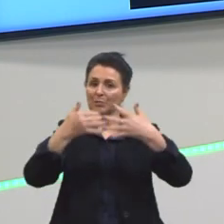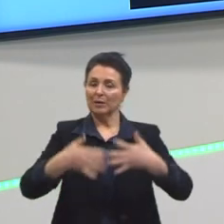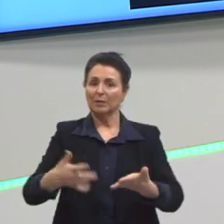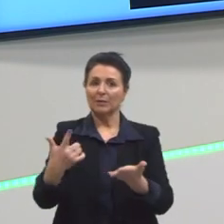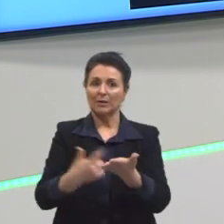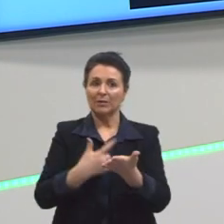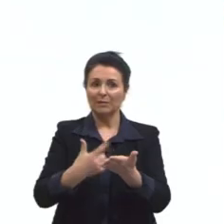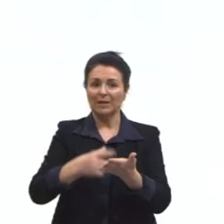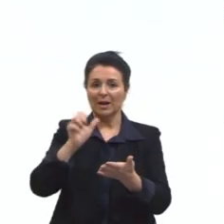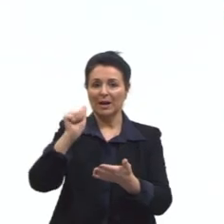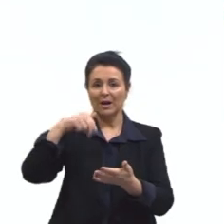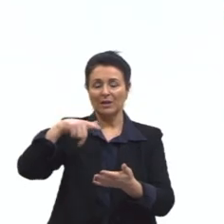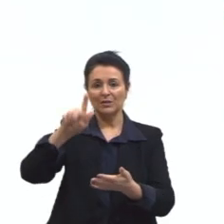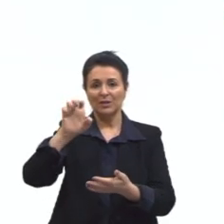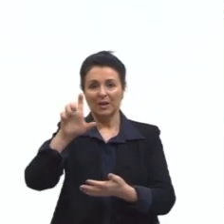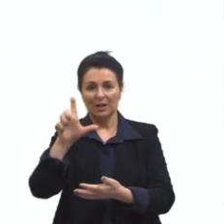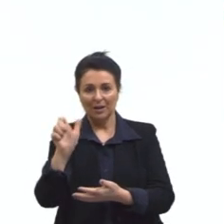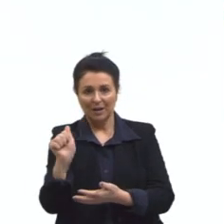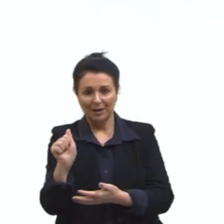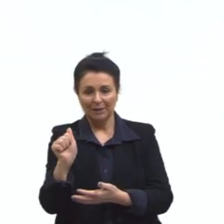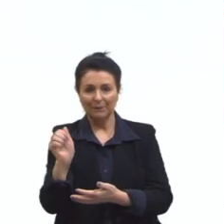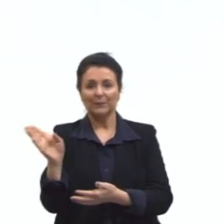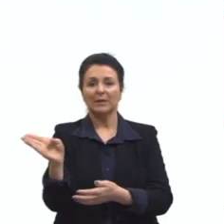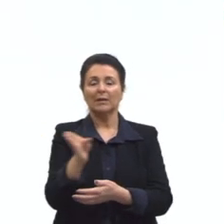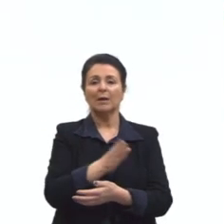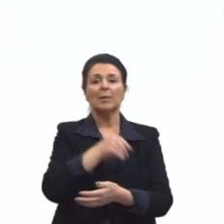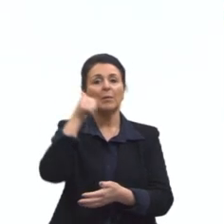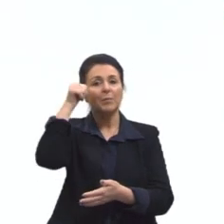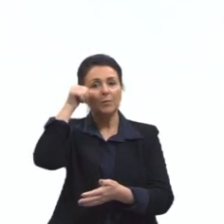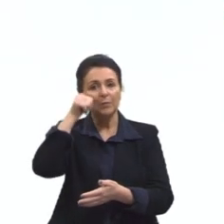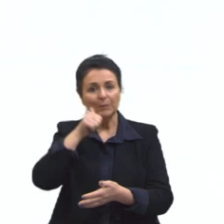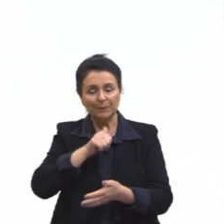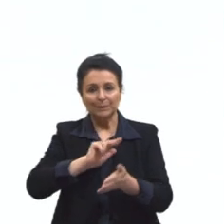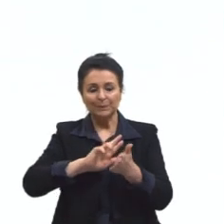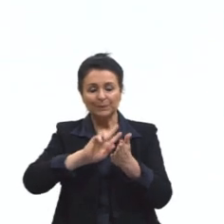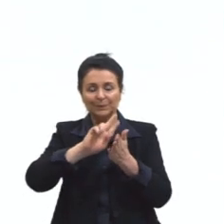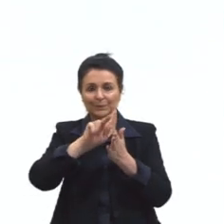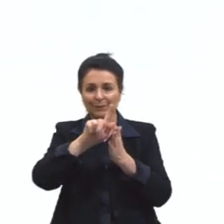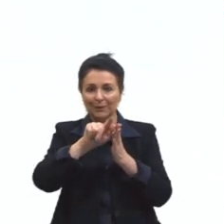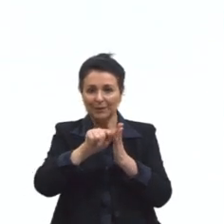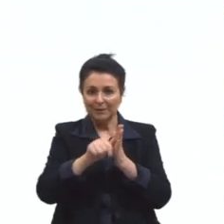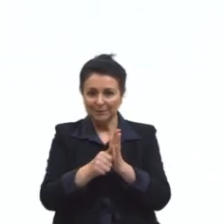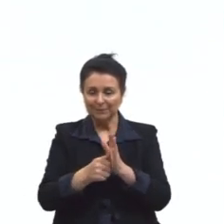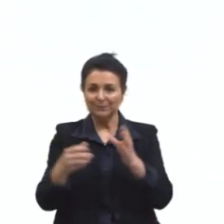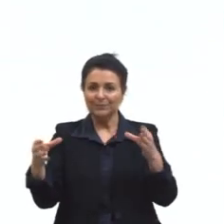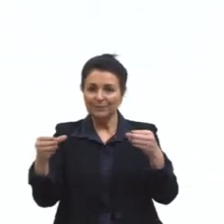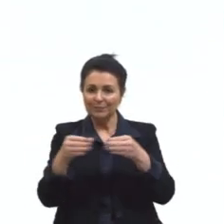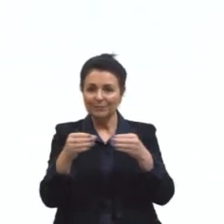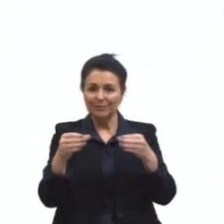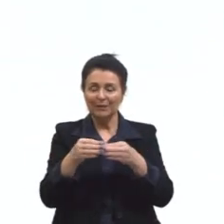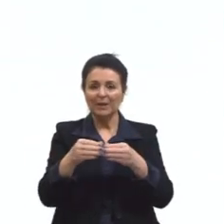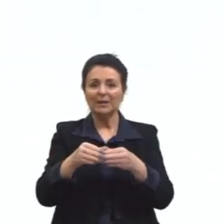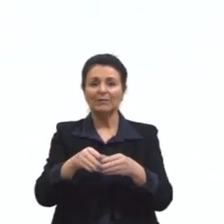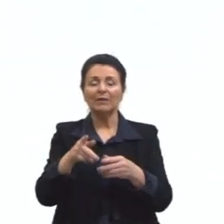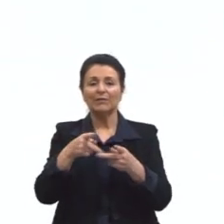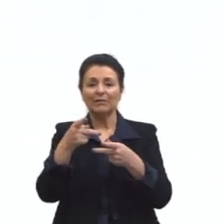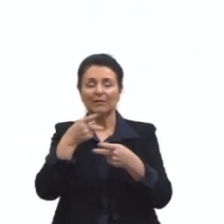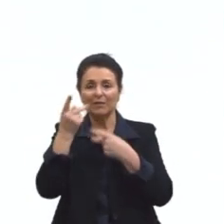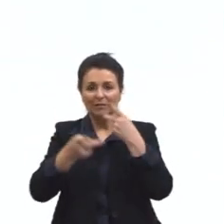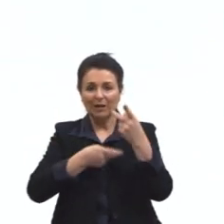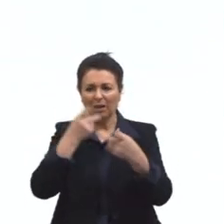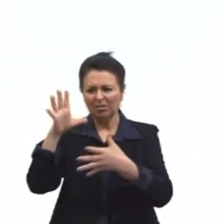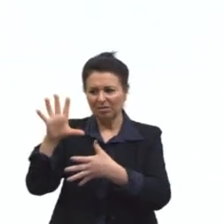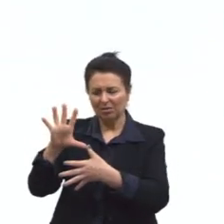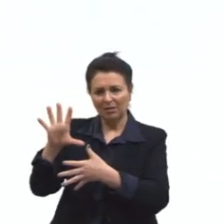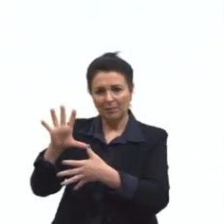livro da Angela Davis, Mulheres, Raça e Classe. Ela vai falar do contexto americano, da escravidão, mas é bem interessante que ela fala